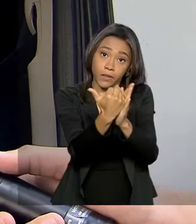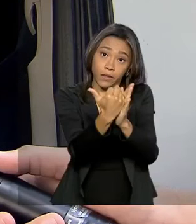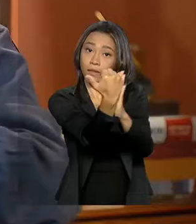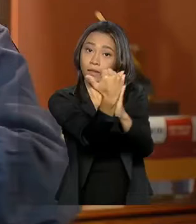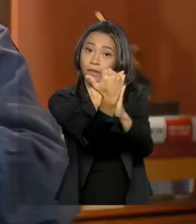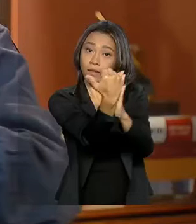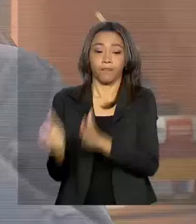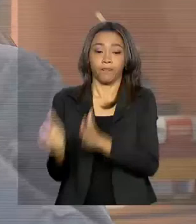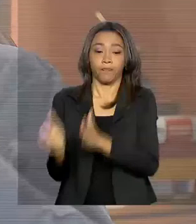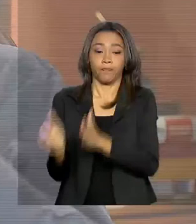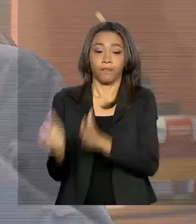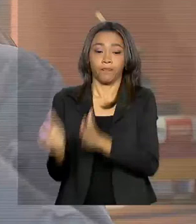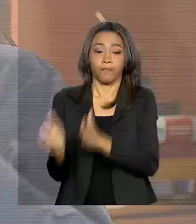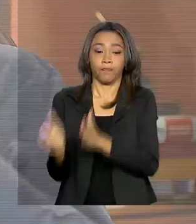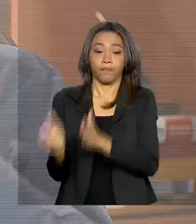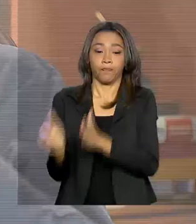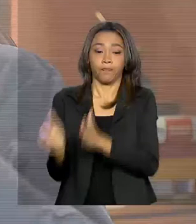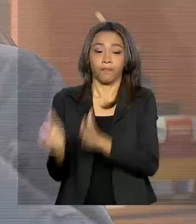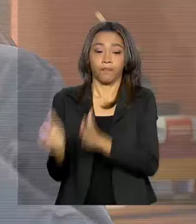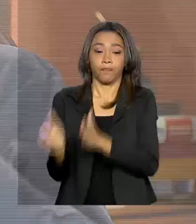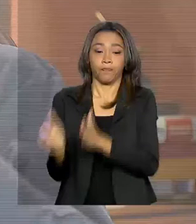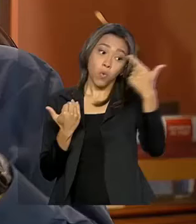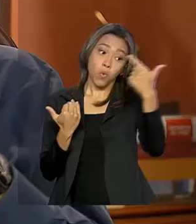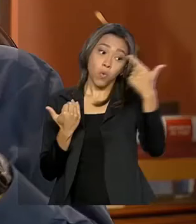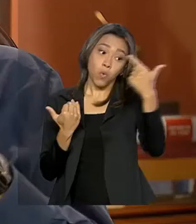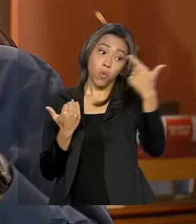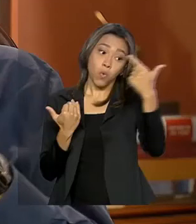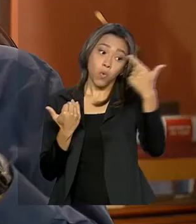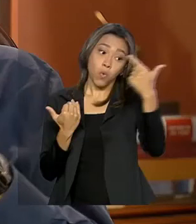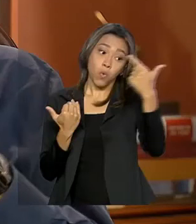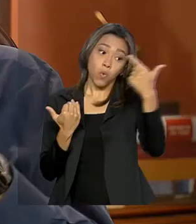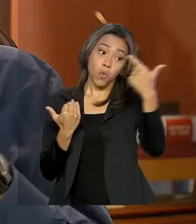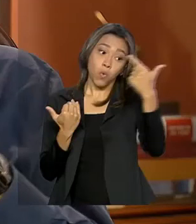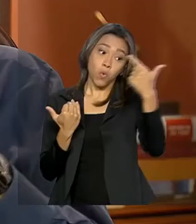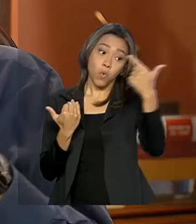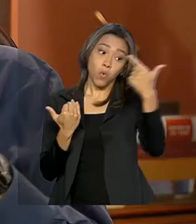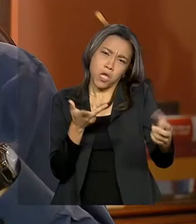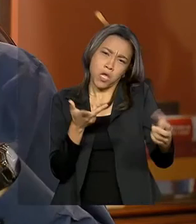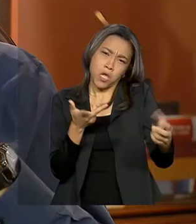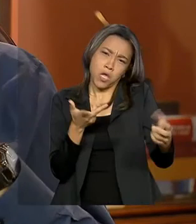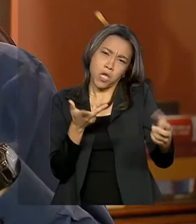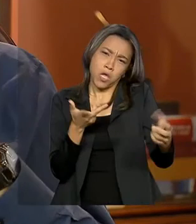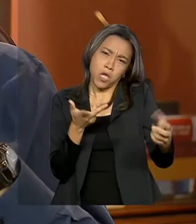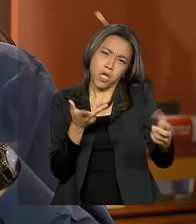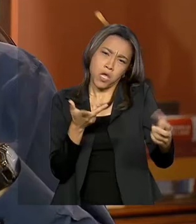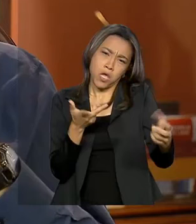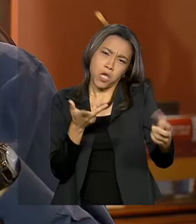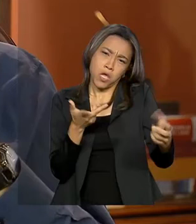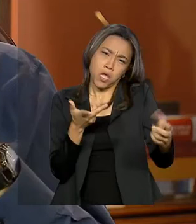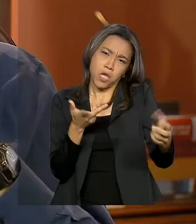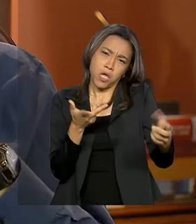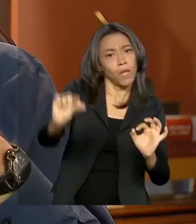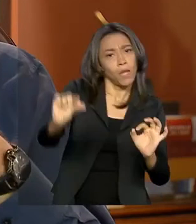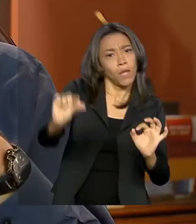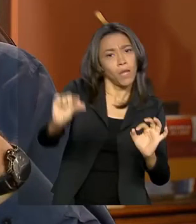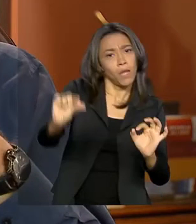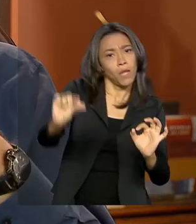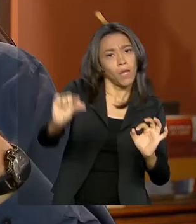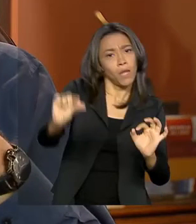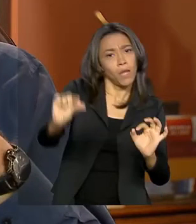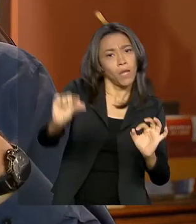sobe o preço, o outro pode não responder com aumento de preço, pode responder com aumento de preço menor, pode